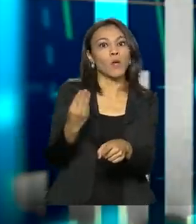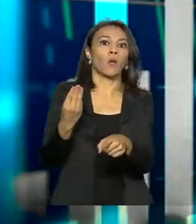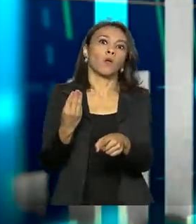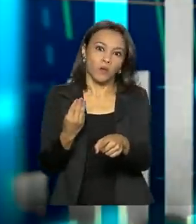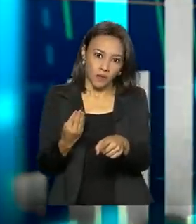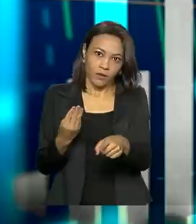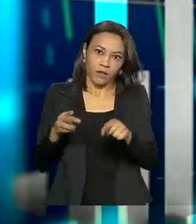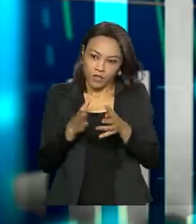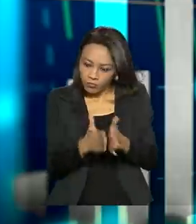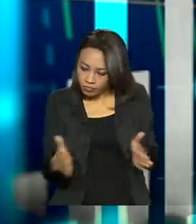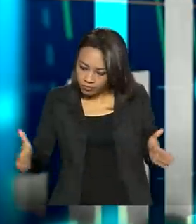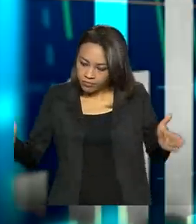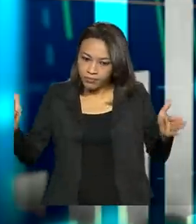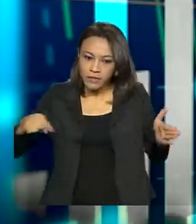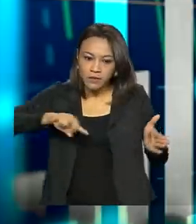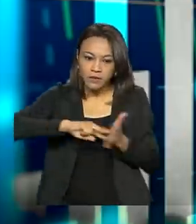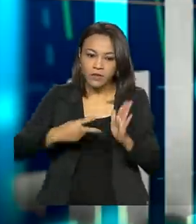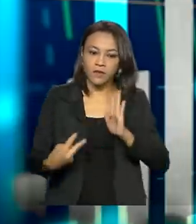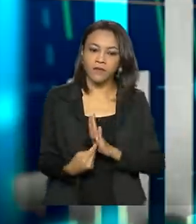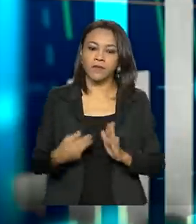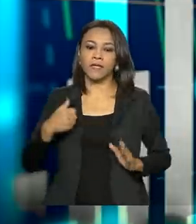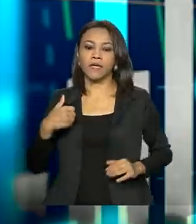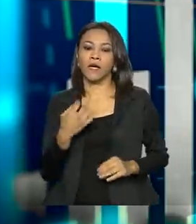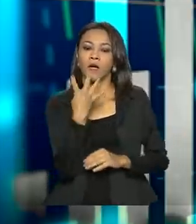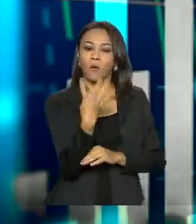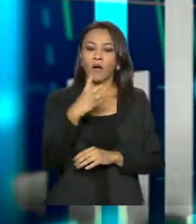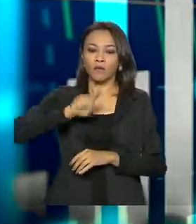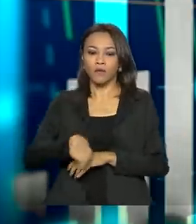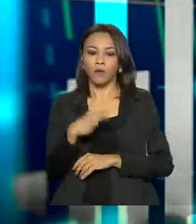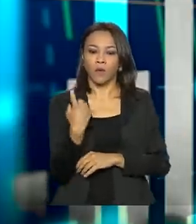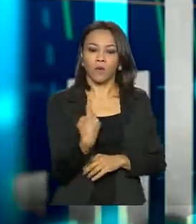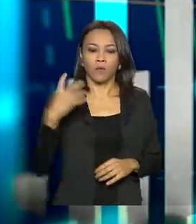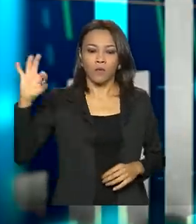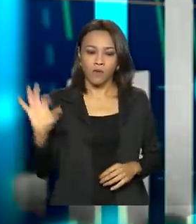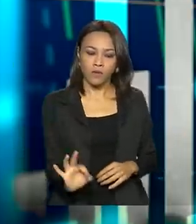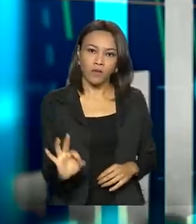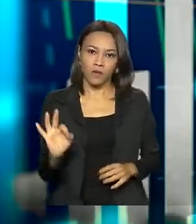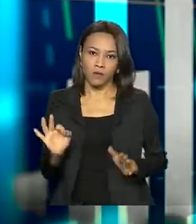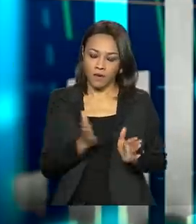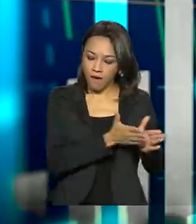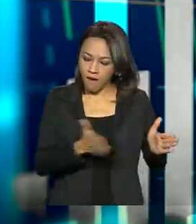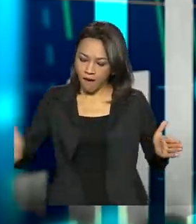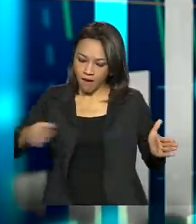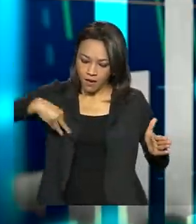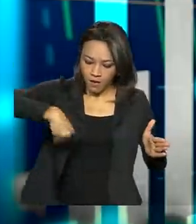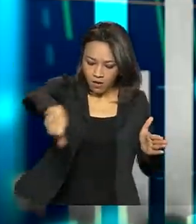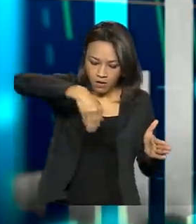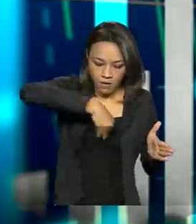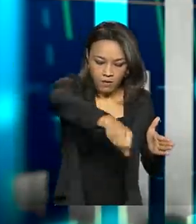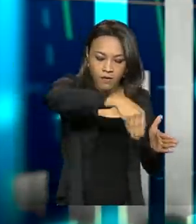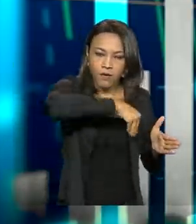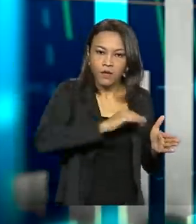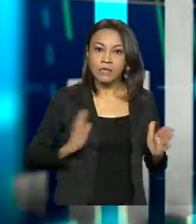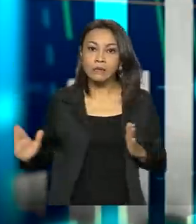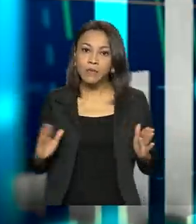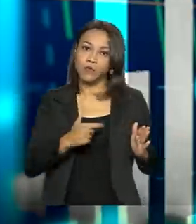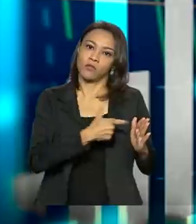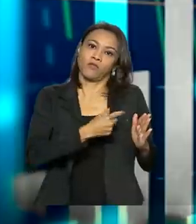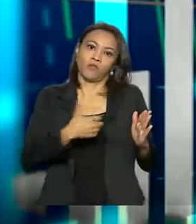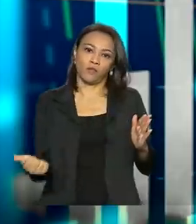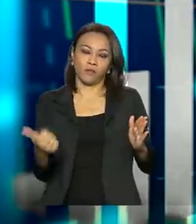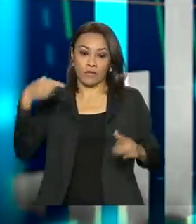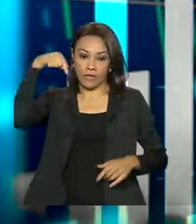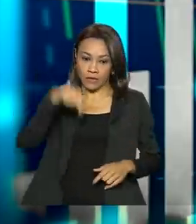representa um aumento de 4,1% em relação à safra, à área cultivada em 2021. Lembrando que neste ano,